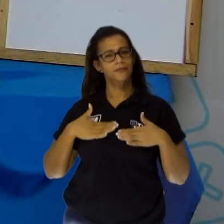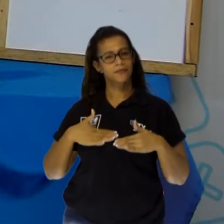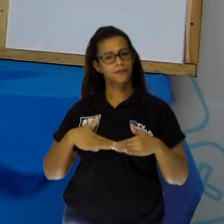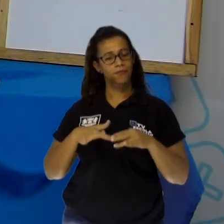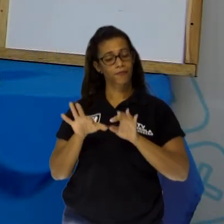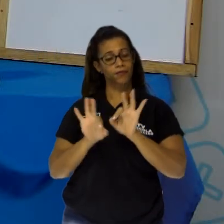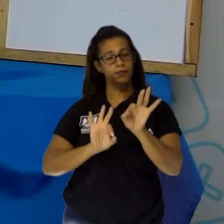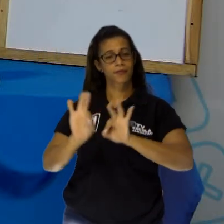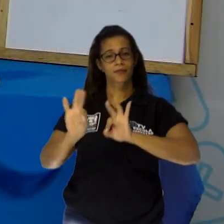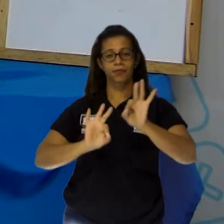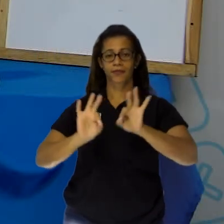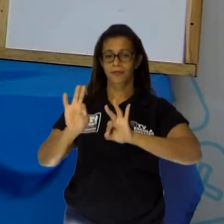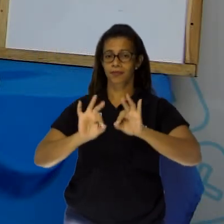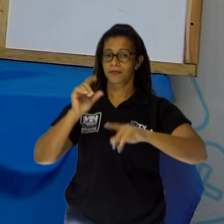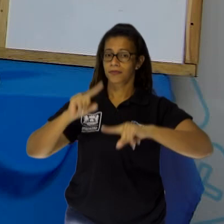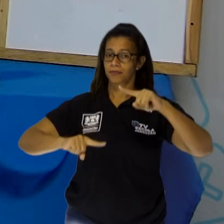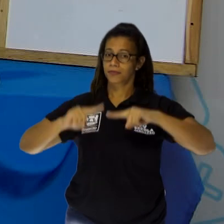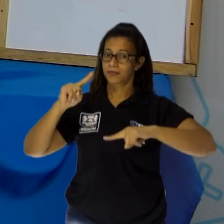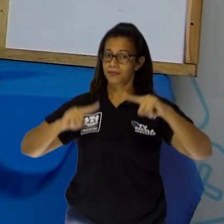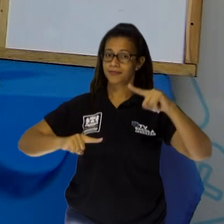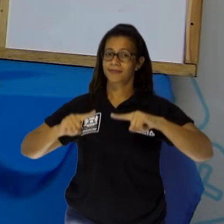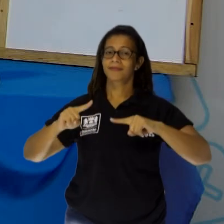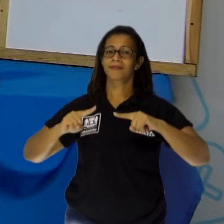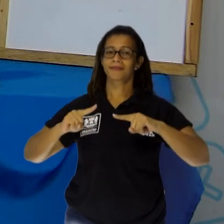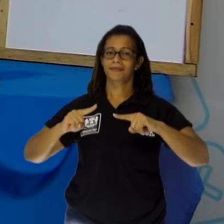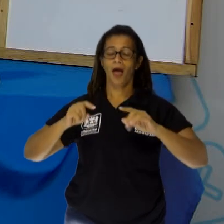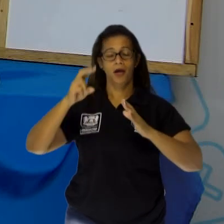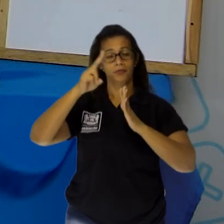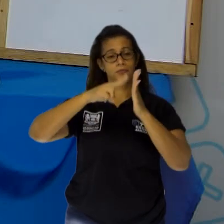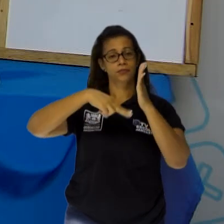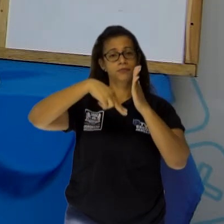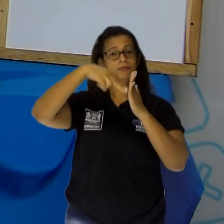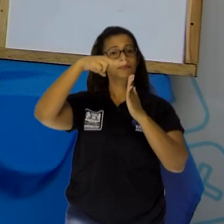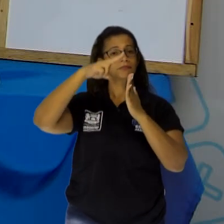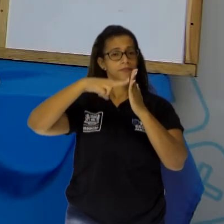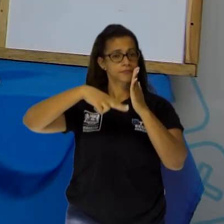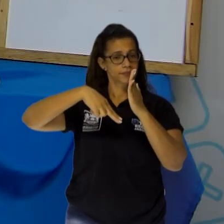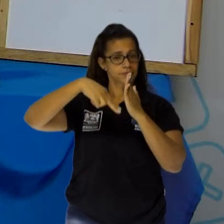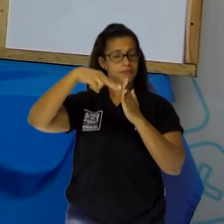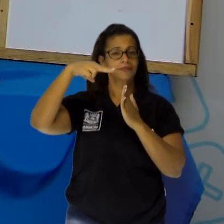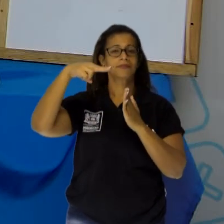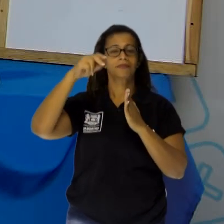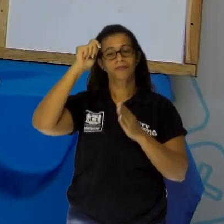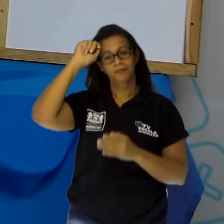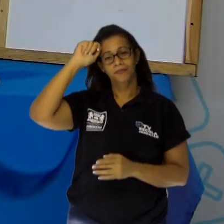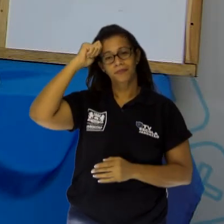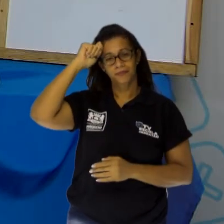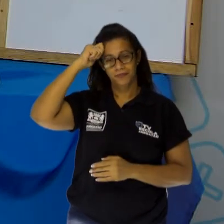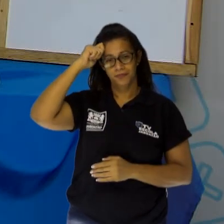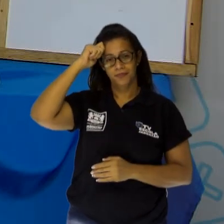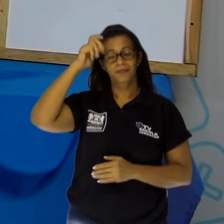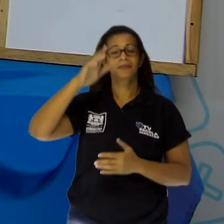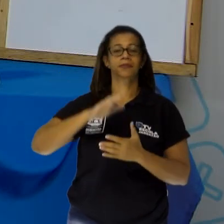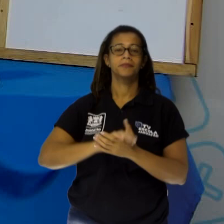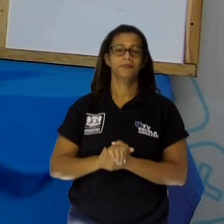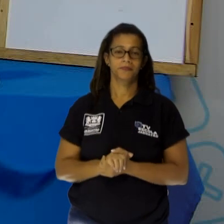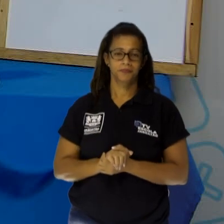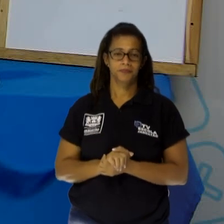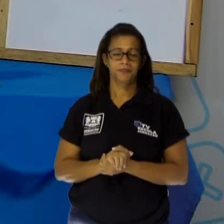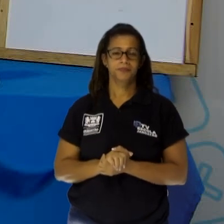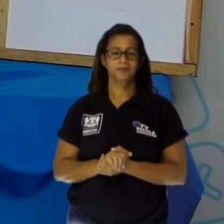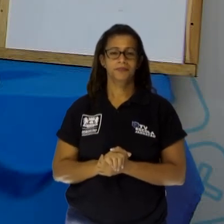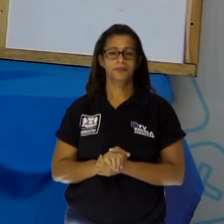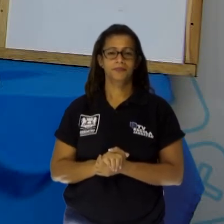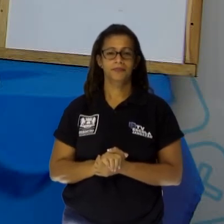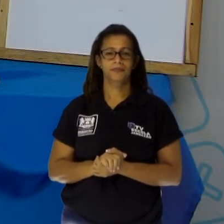com você a tinta. Eu vou usar tinta preta, pincel. Caso a sua